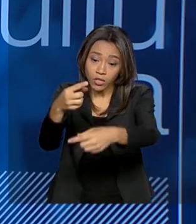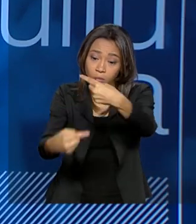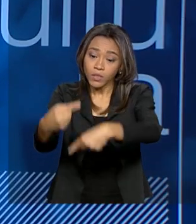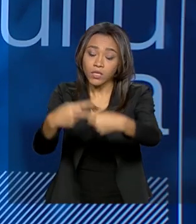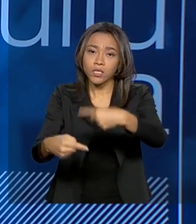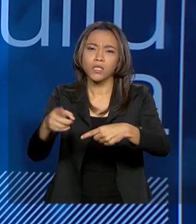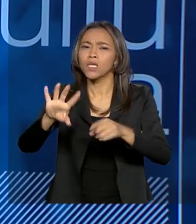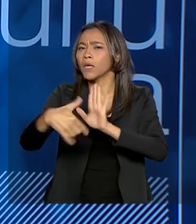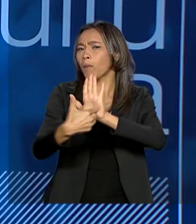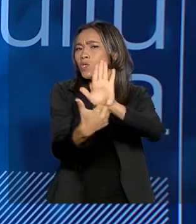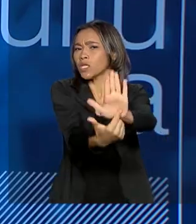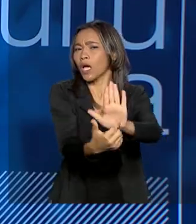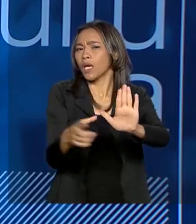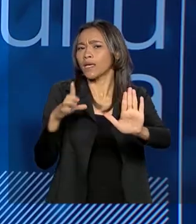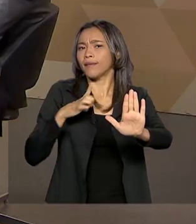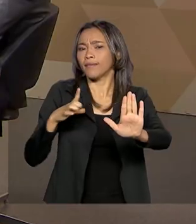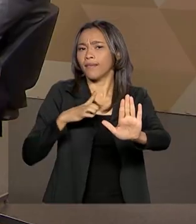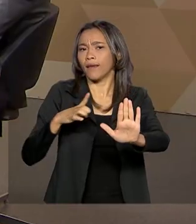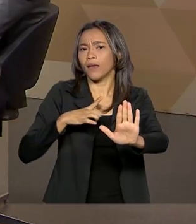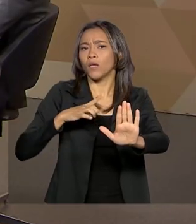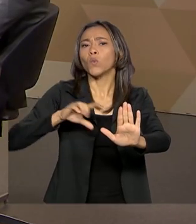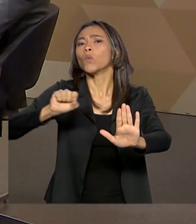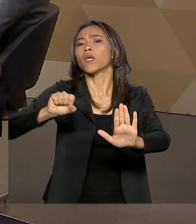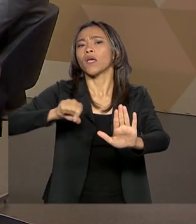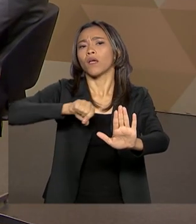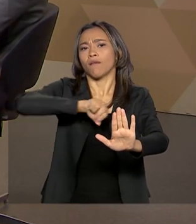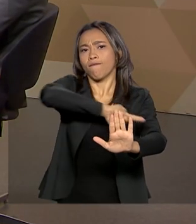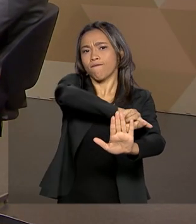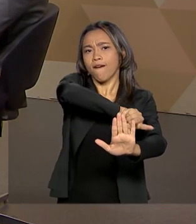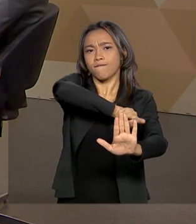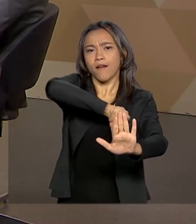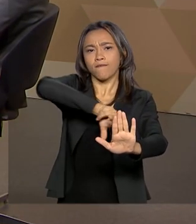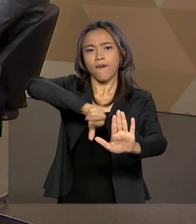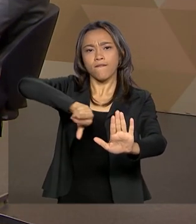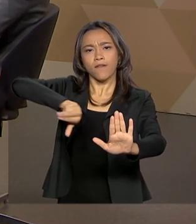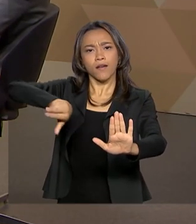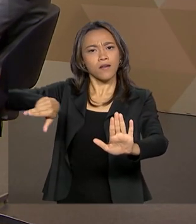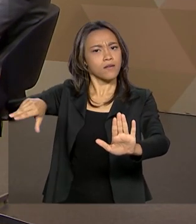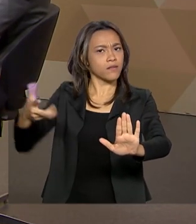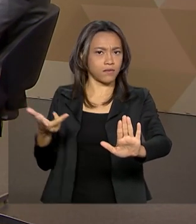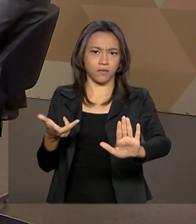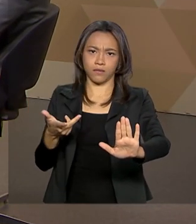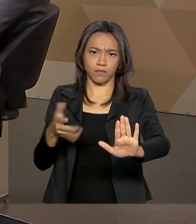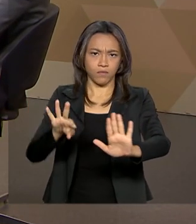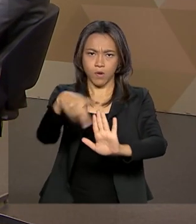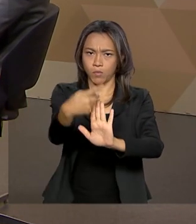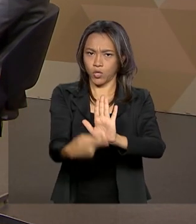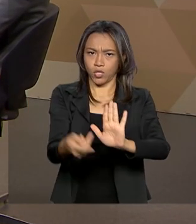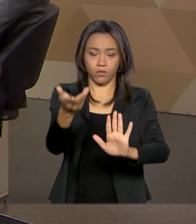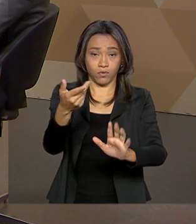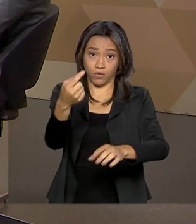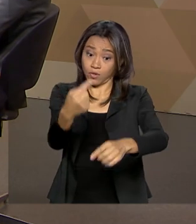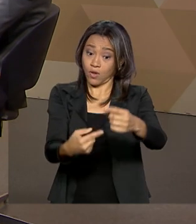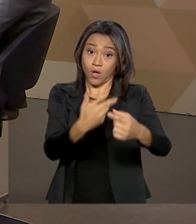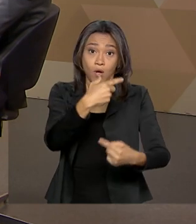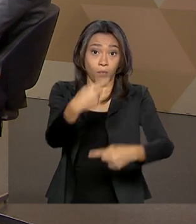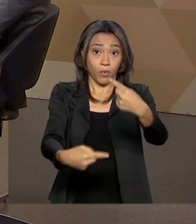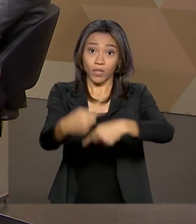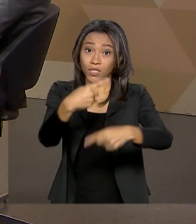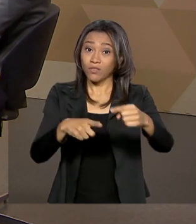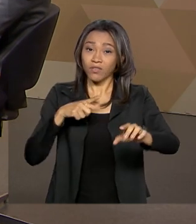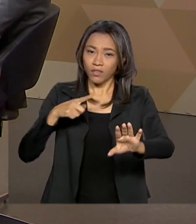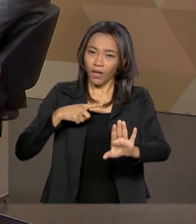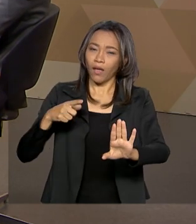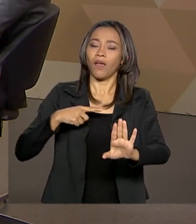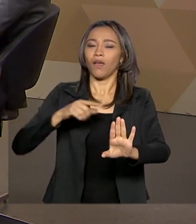sobretudo, para o fato de que existe uma sombra totalitária em todos os projetos políticos, porque essa sombra reside no coração de